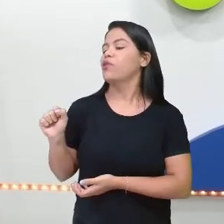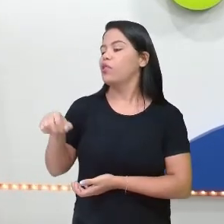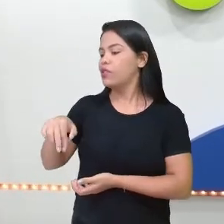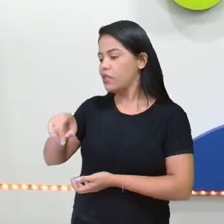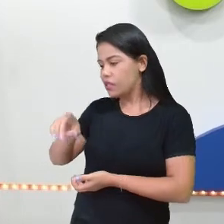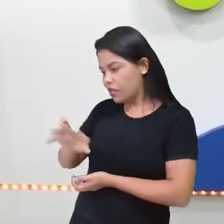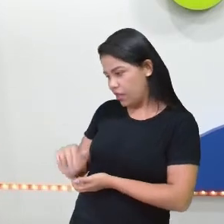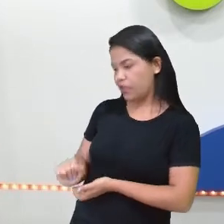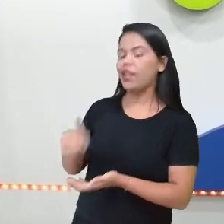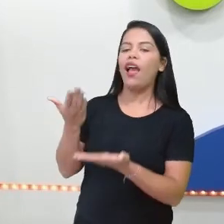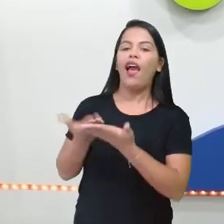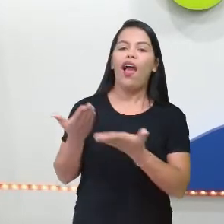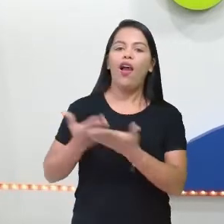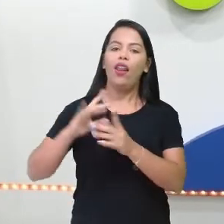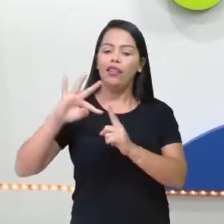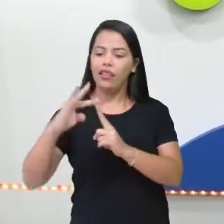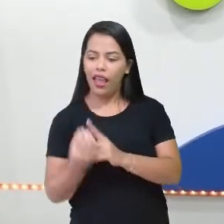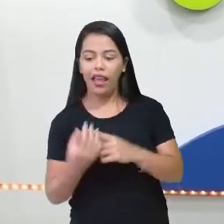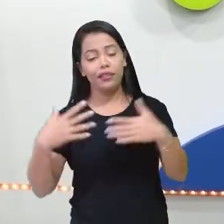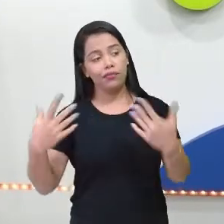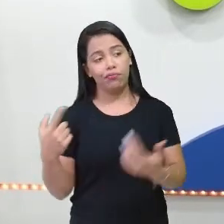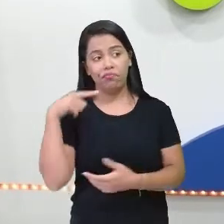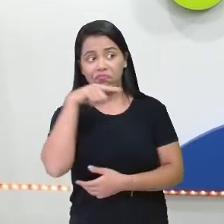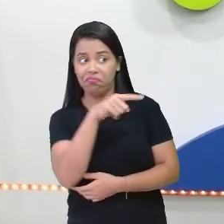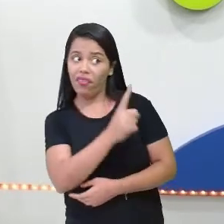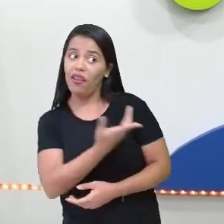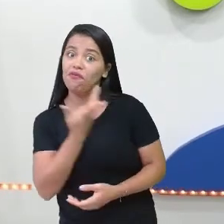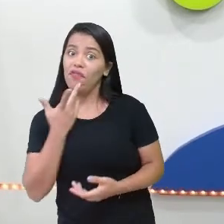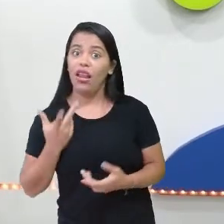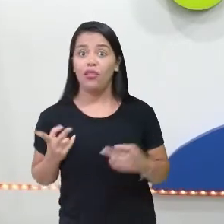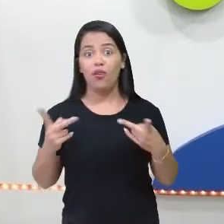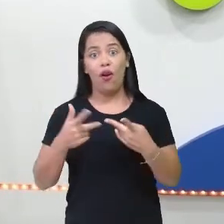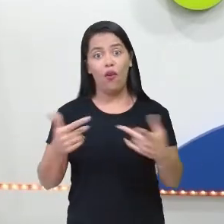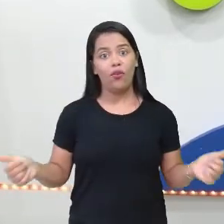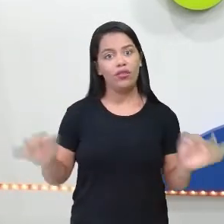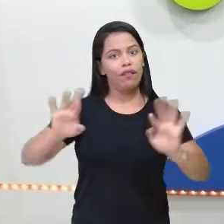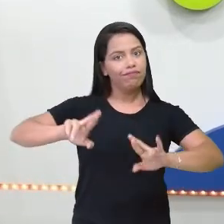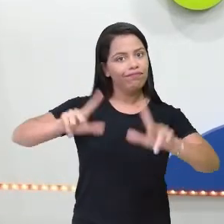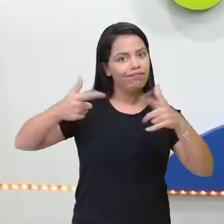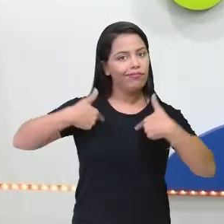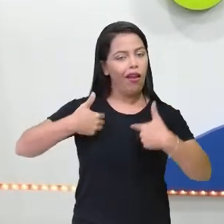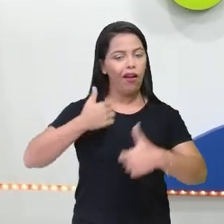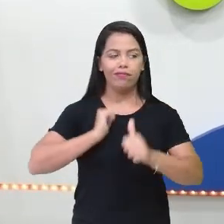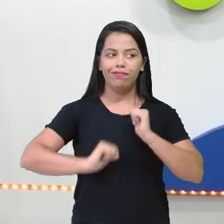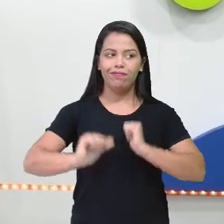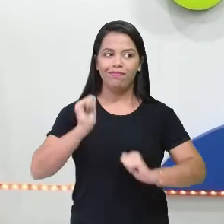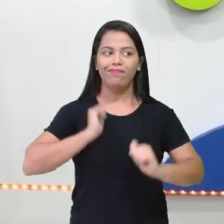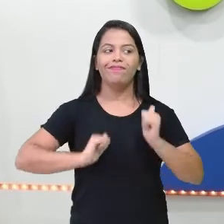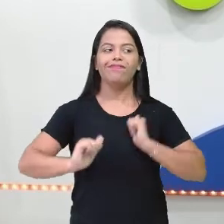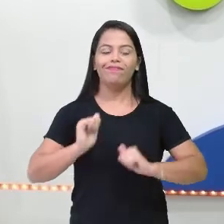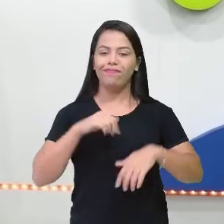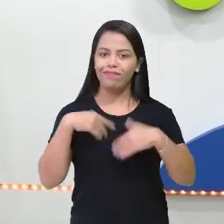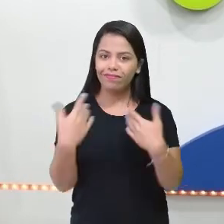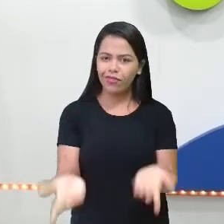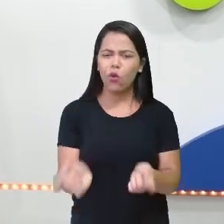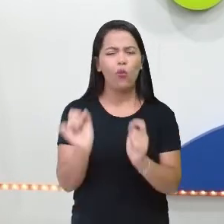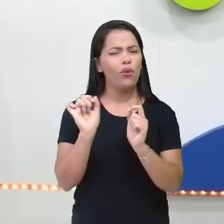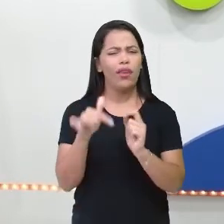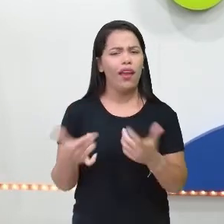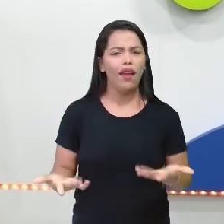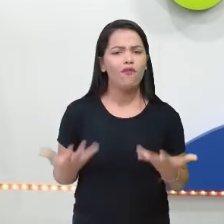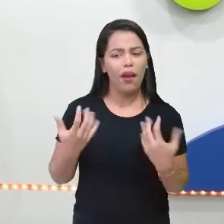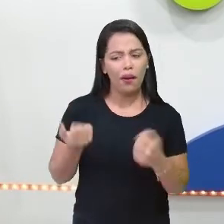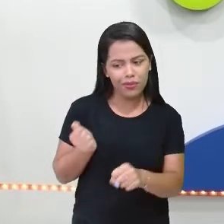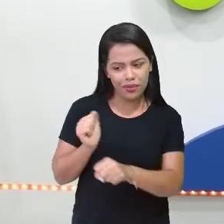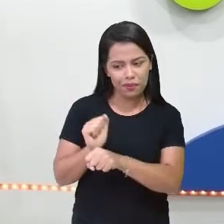aula de arte com Sandra Duarte. E ela está dizendo aí que é alguma coisa muito diferente, então estou aqui ansiosa, hein? O que será? Vamos